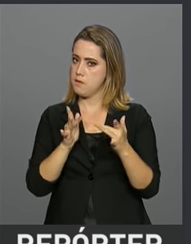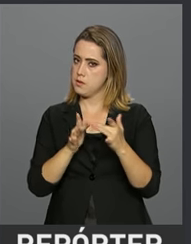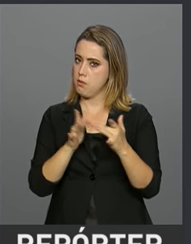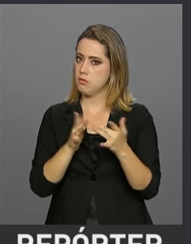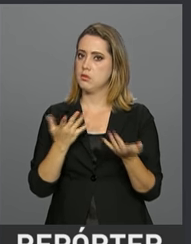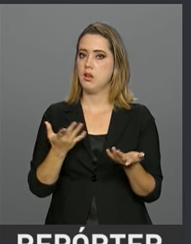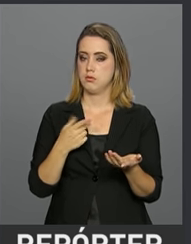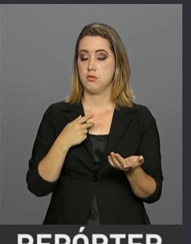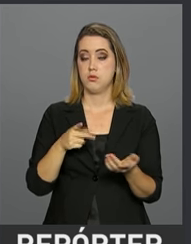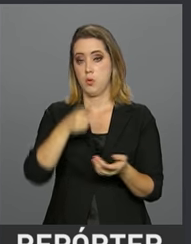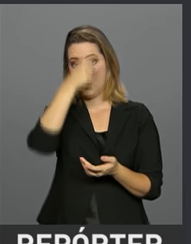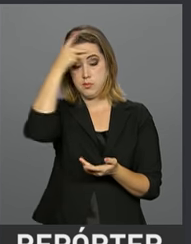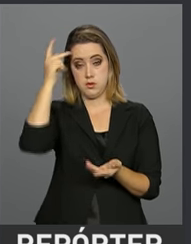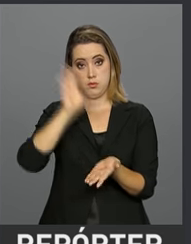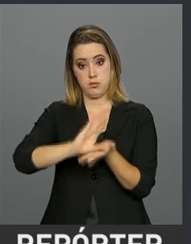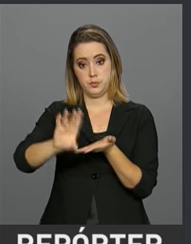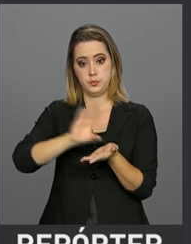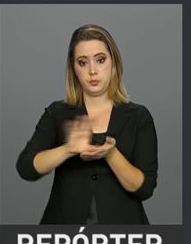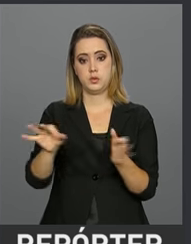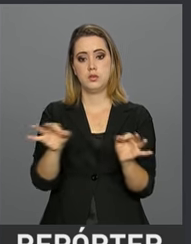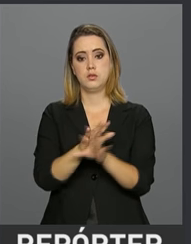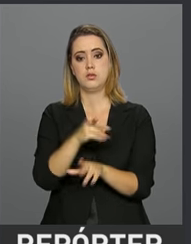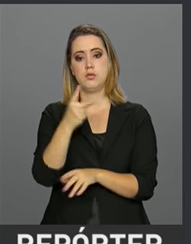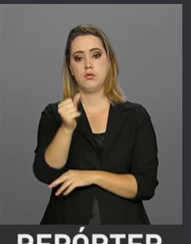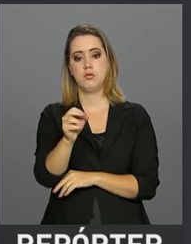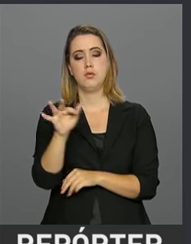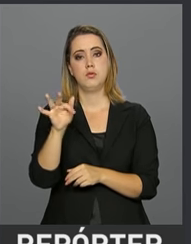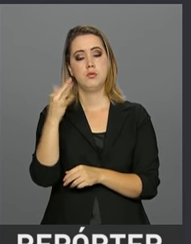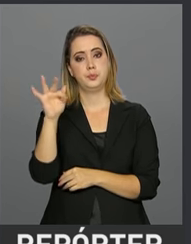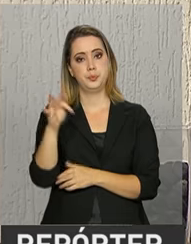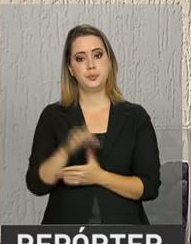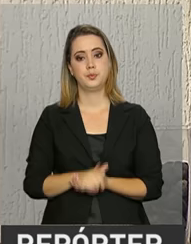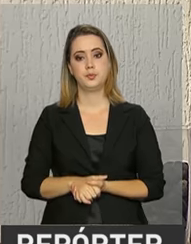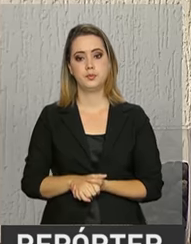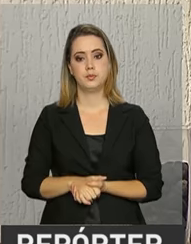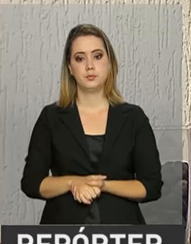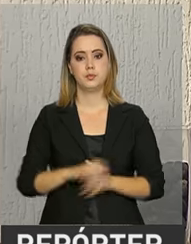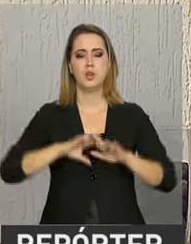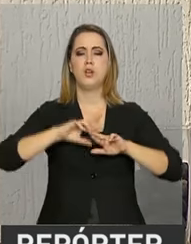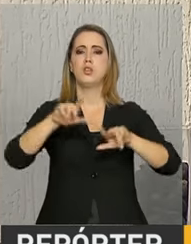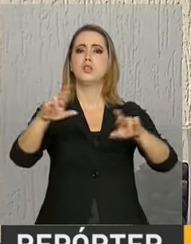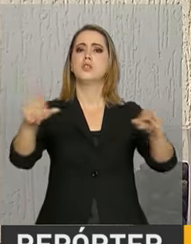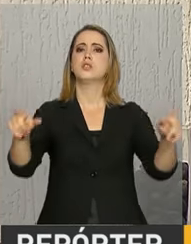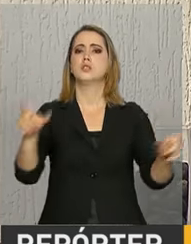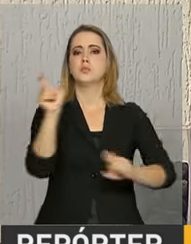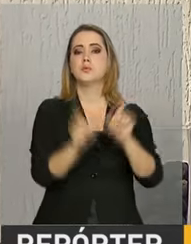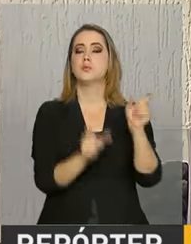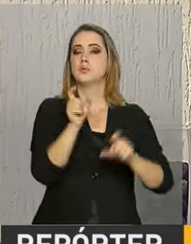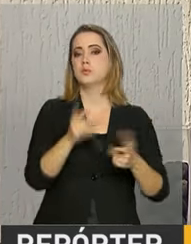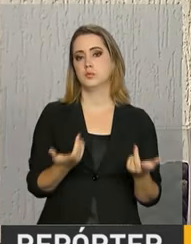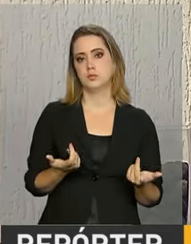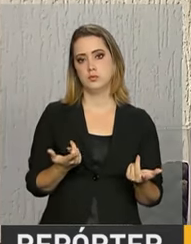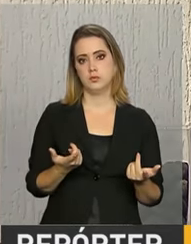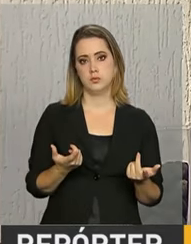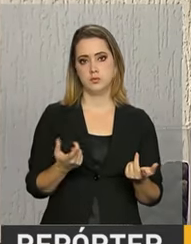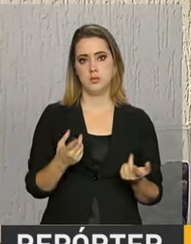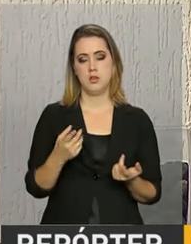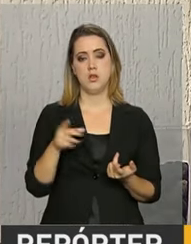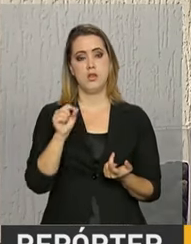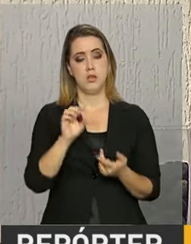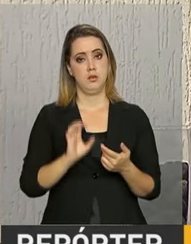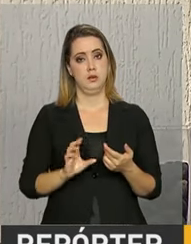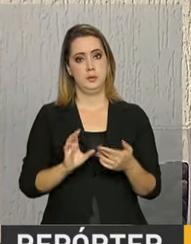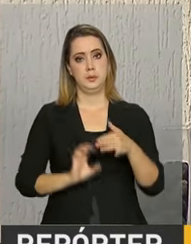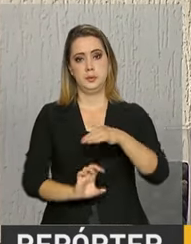investidores. As inscrições terminam em 20 de fevereiro. São diversos perfis de startups que